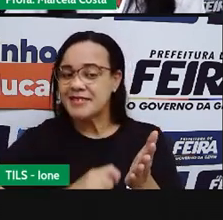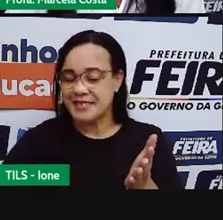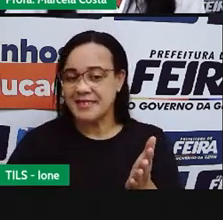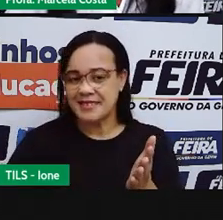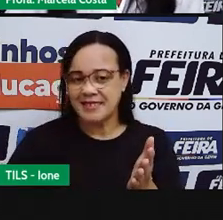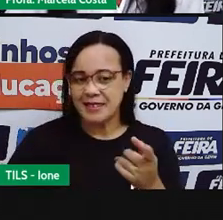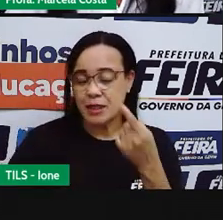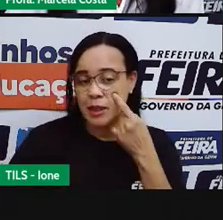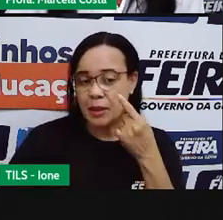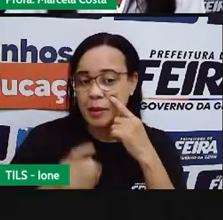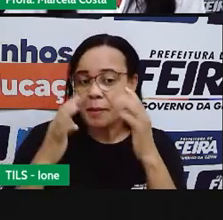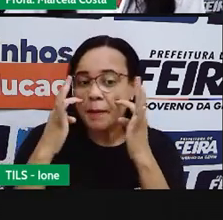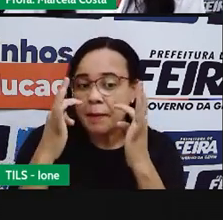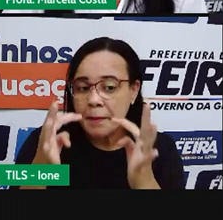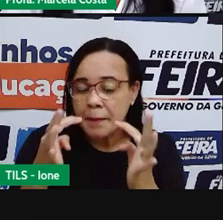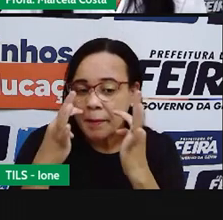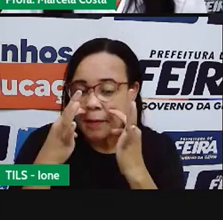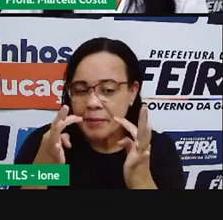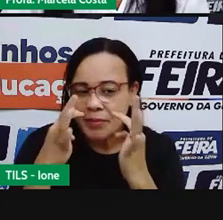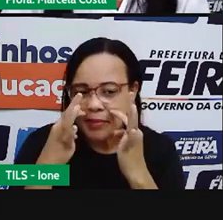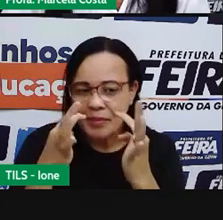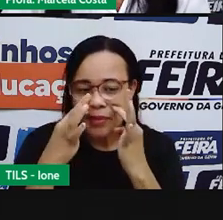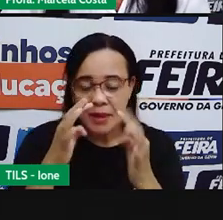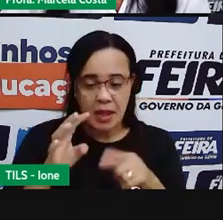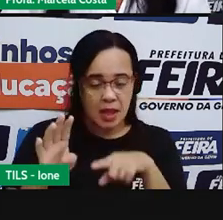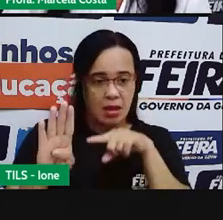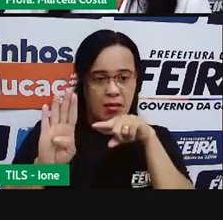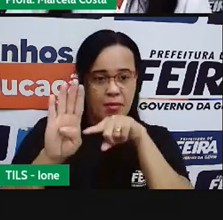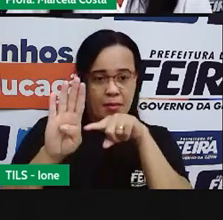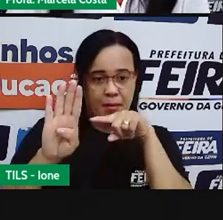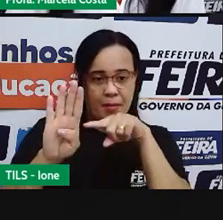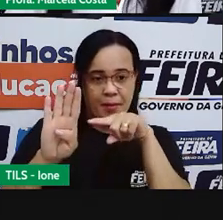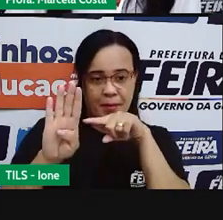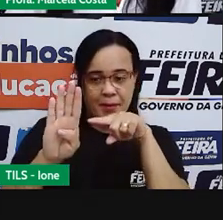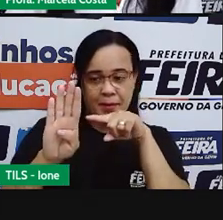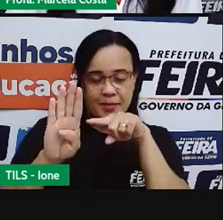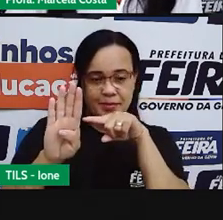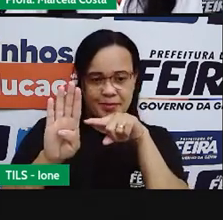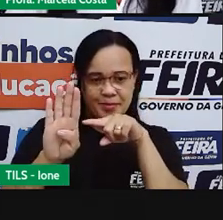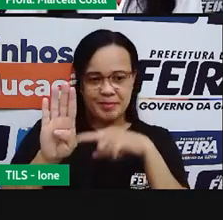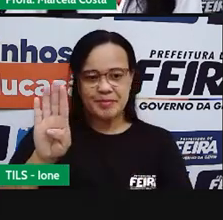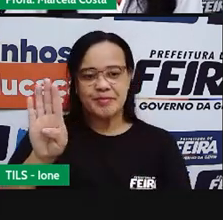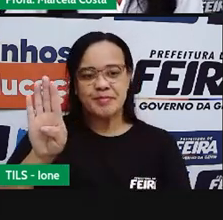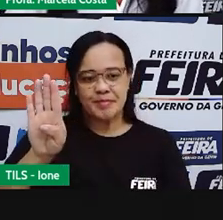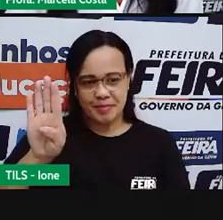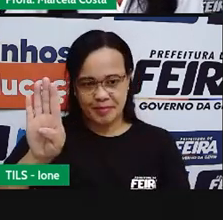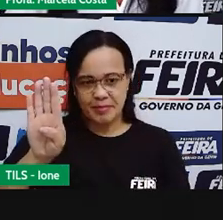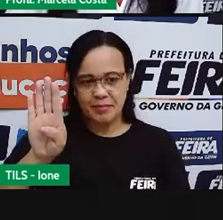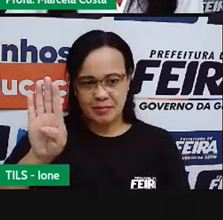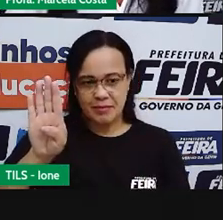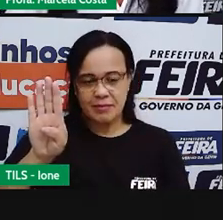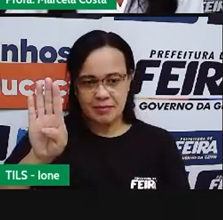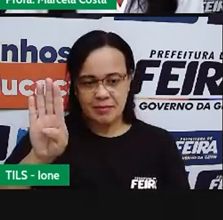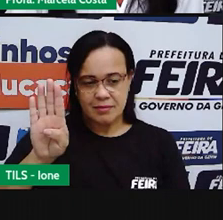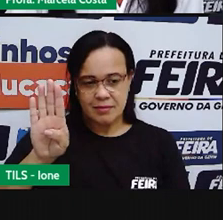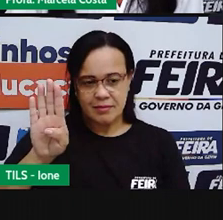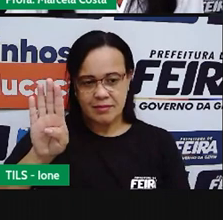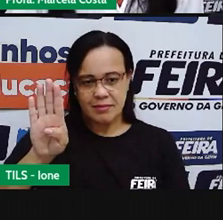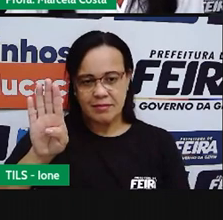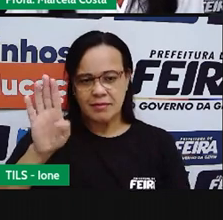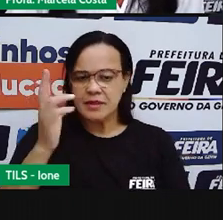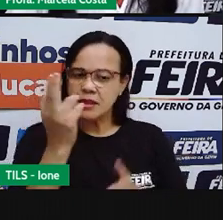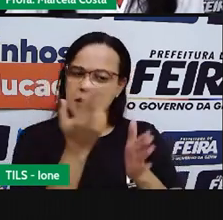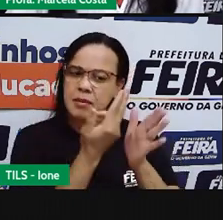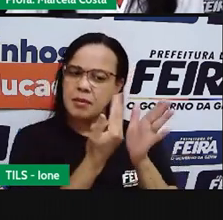letra B Olha Presta bem atenção Crianças No movimento Que a gente faz Pra desenhar As